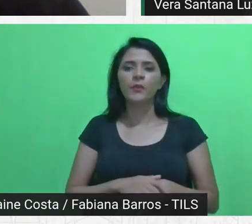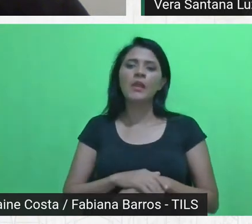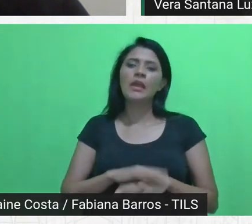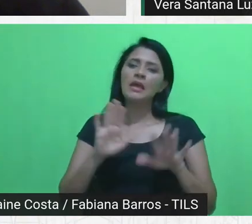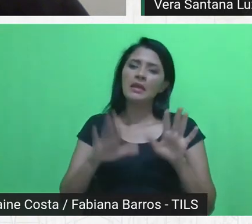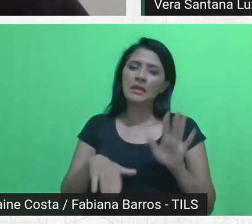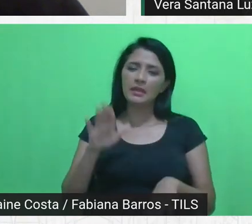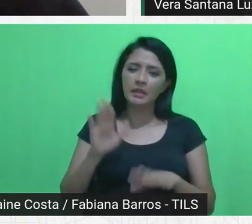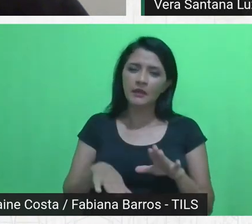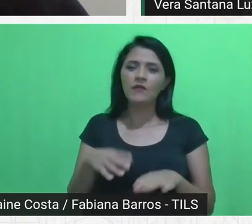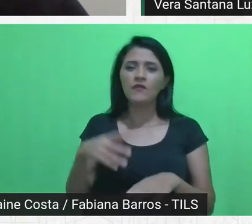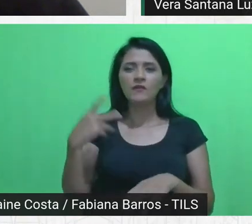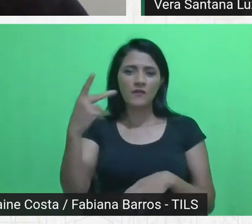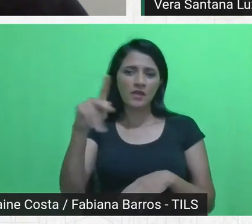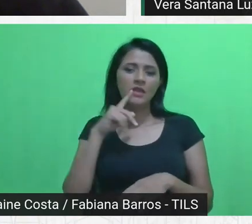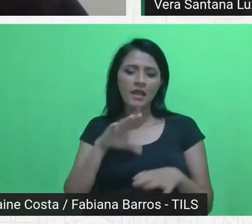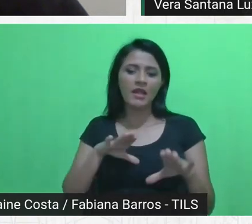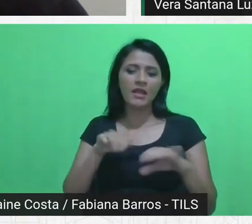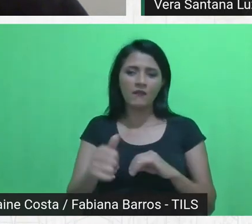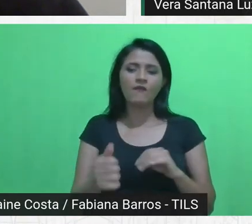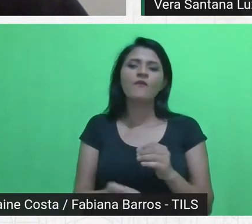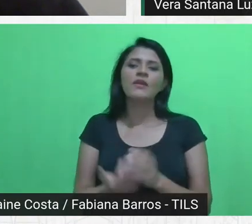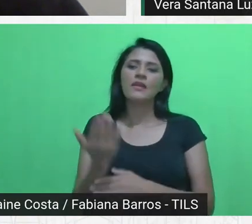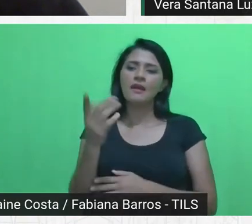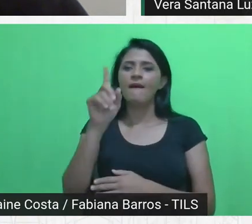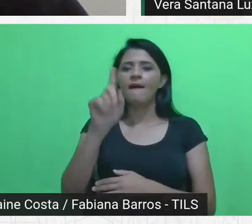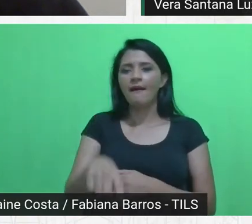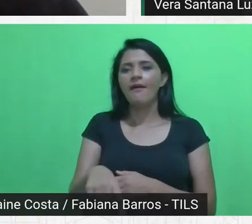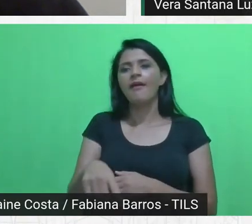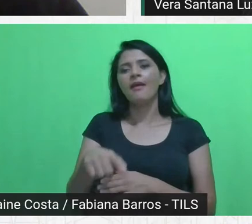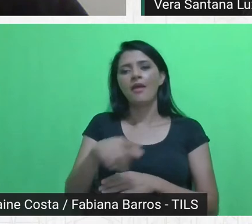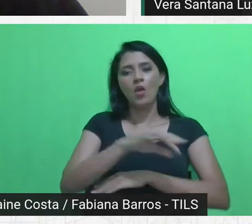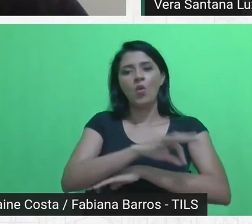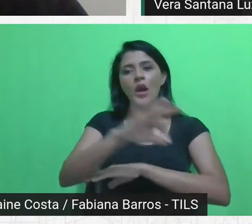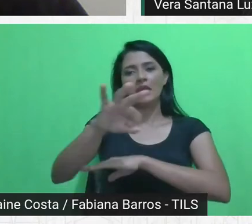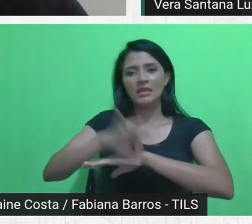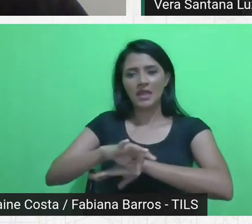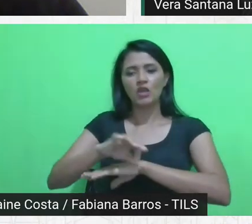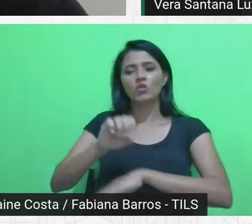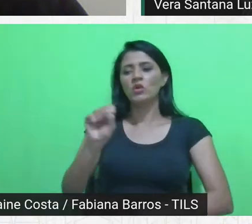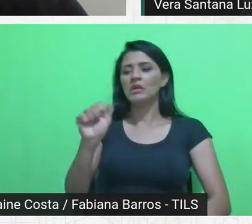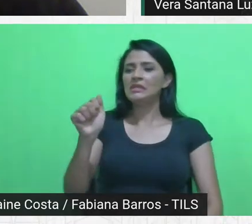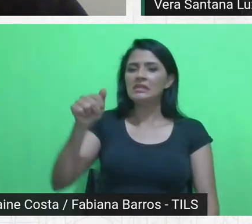urbanista que ela quer formar é o tal do arquiteto sanitarista que vai